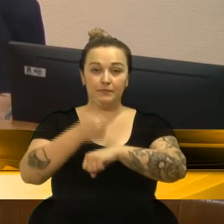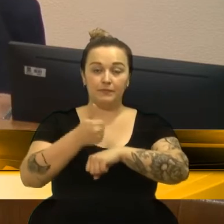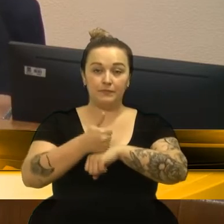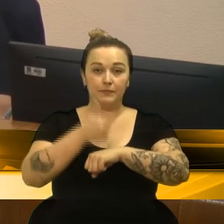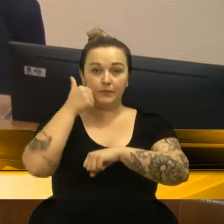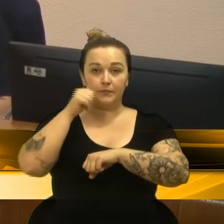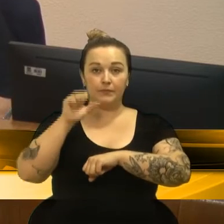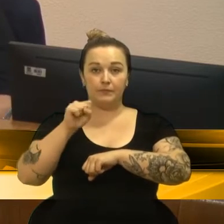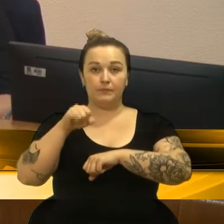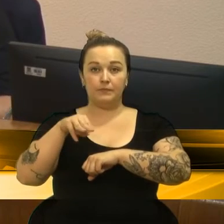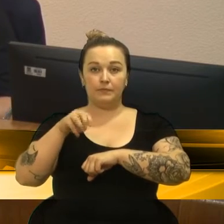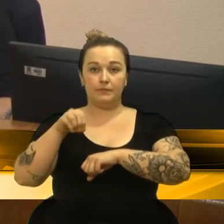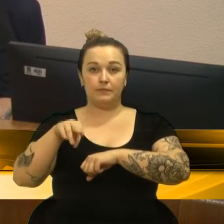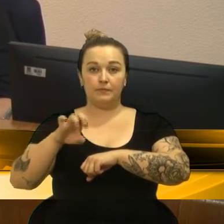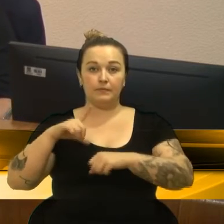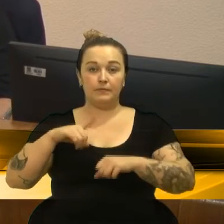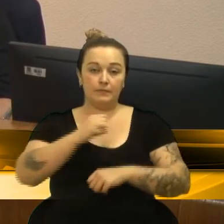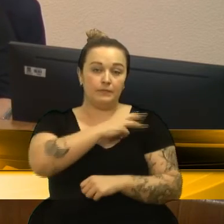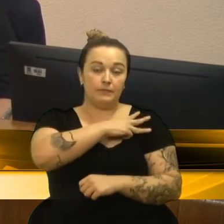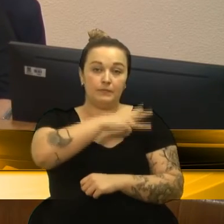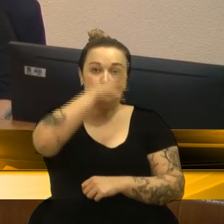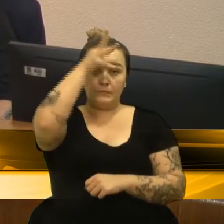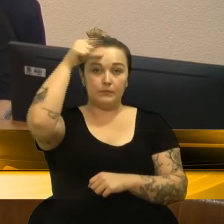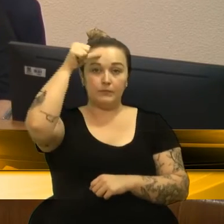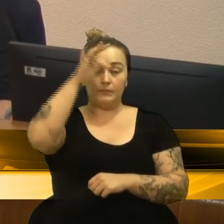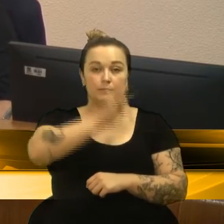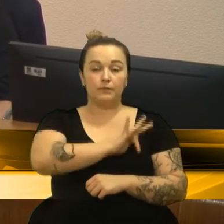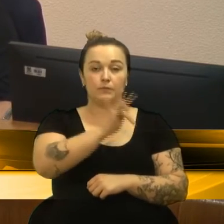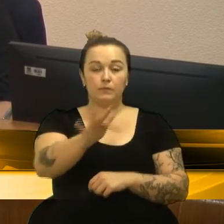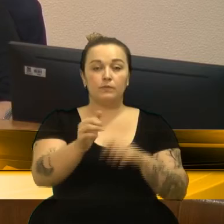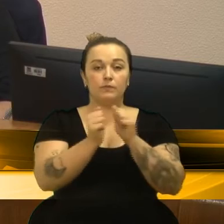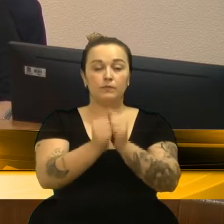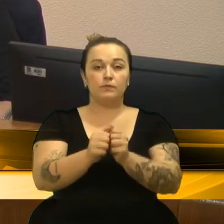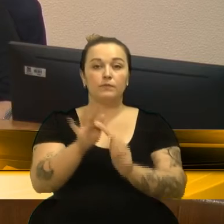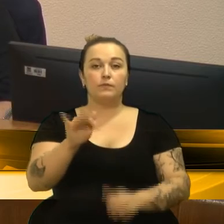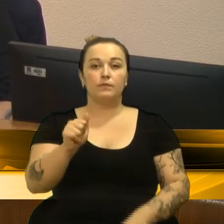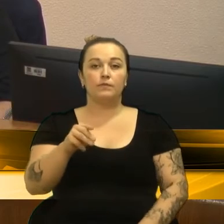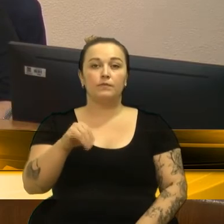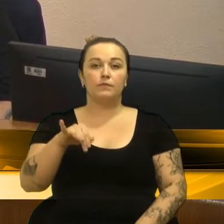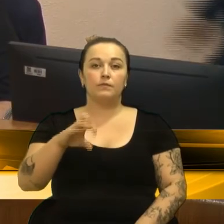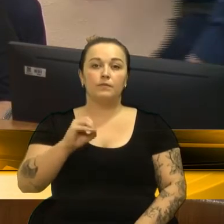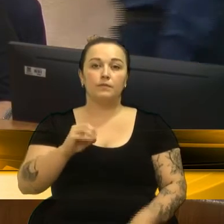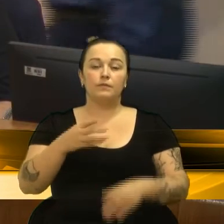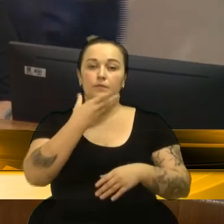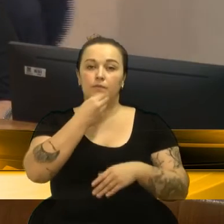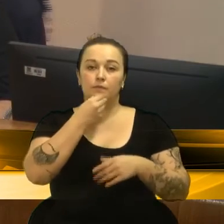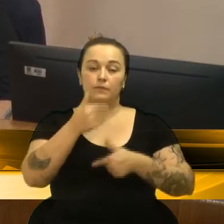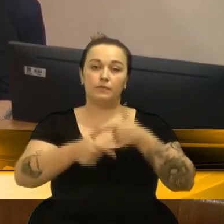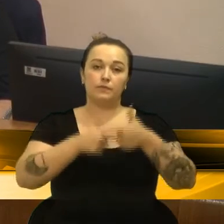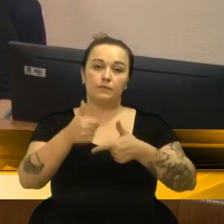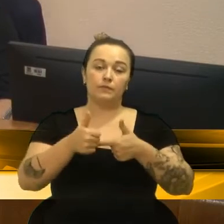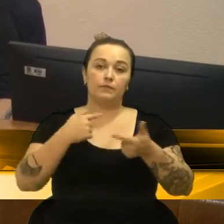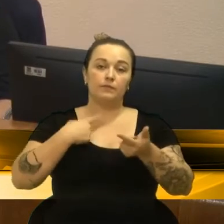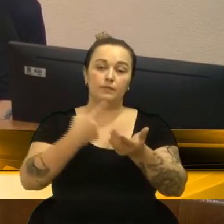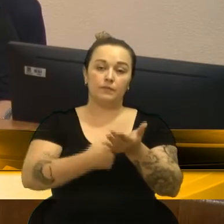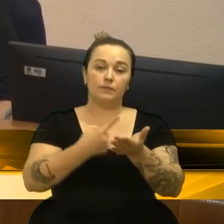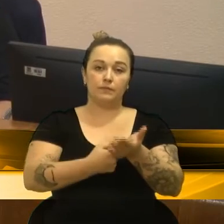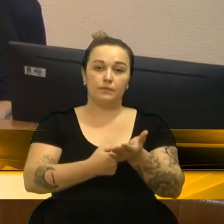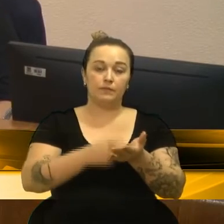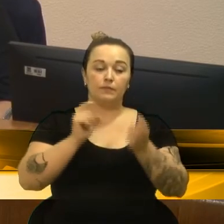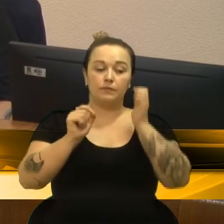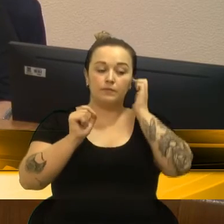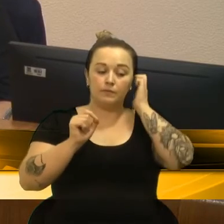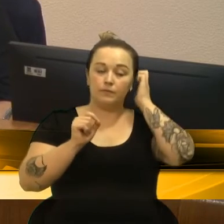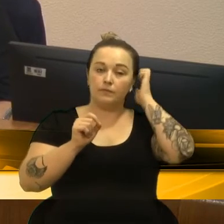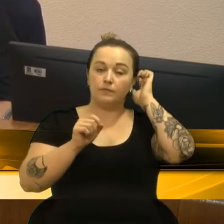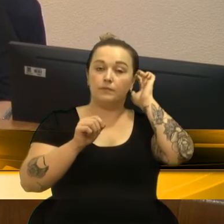Martini, o Ministério Público Federal, pelo Procurador da República, Fabiano de Moraes, e o município de Caxias do Sul, do Aravante, denominado compromissário, apresentado